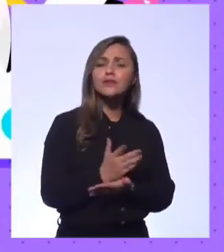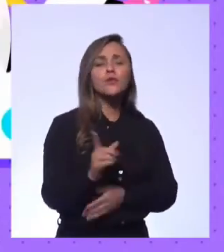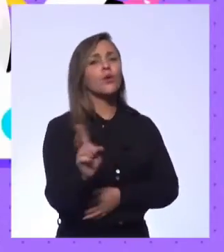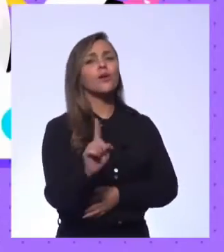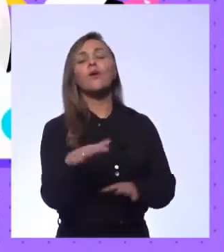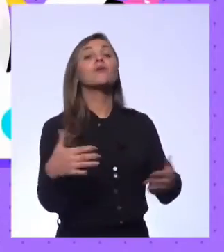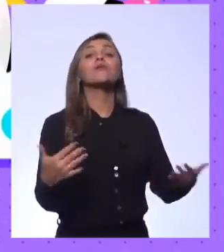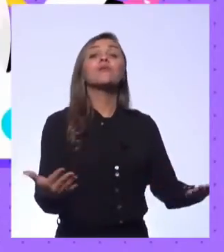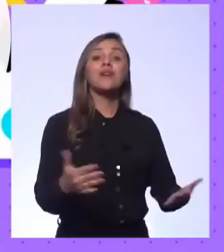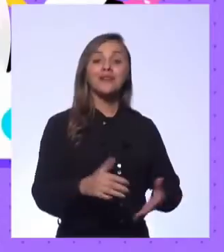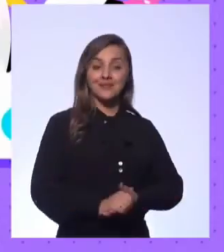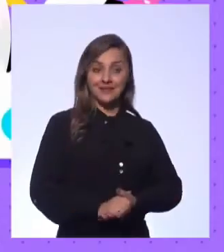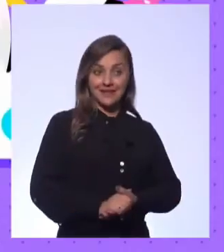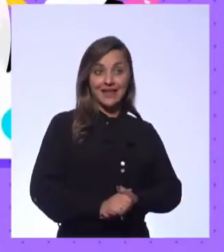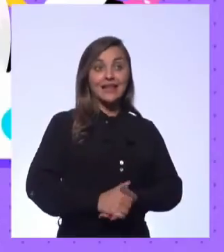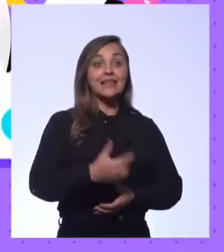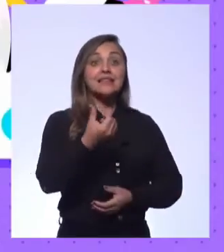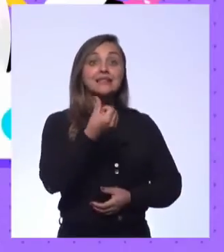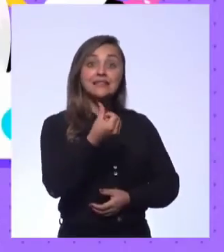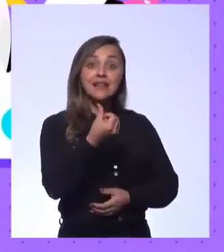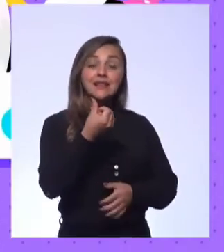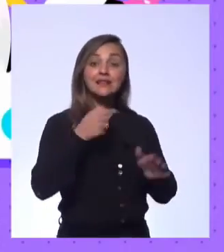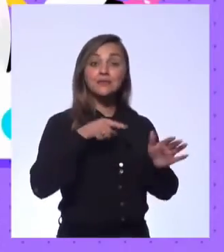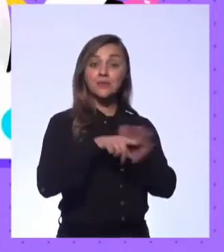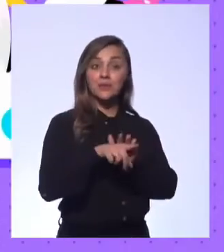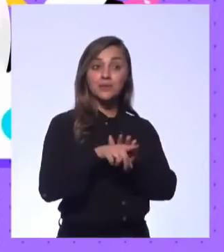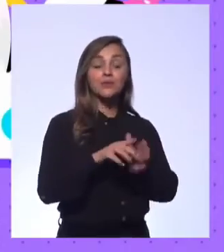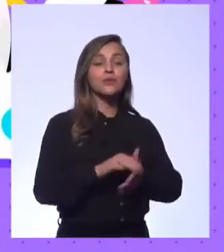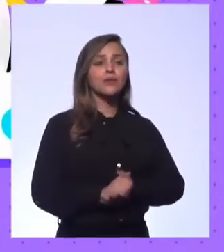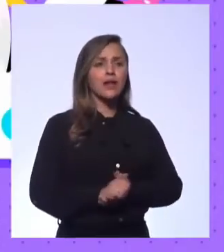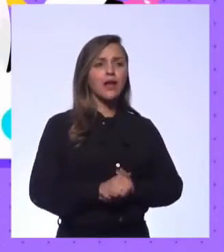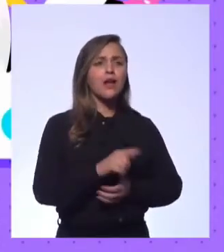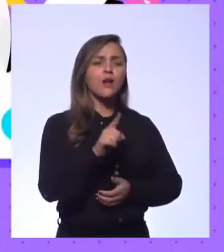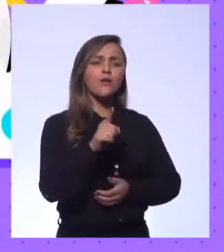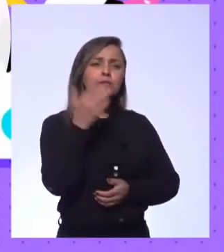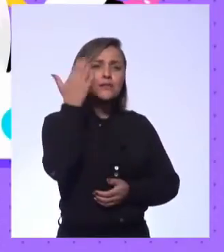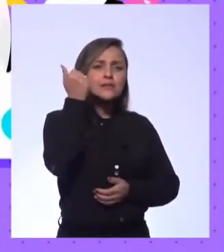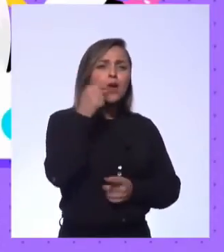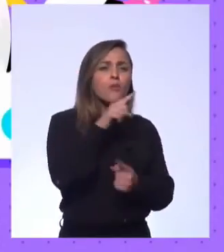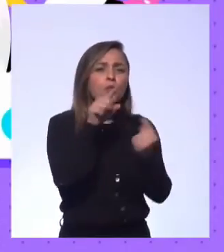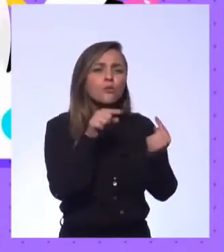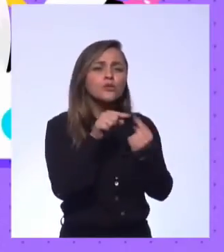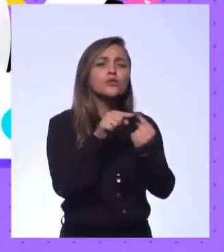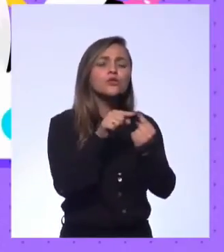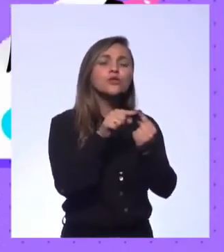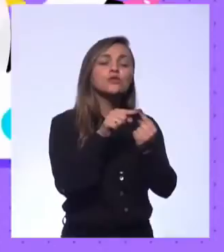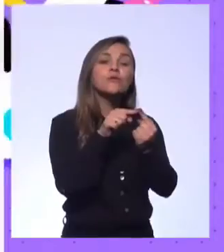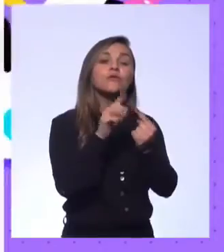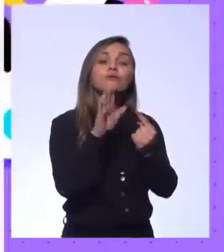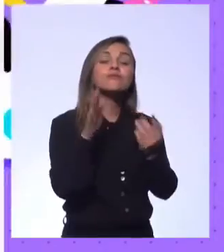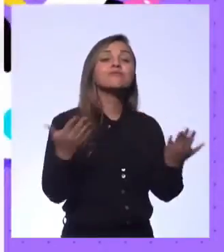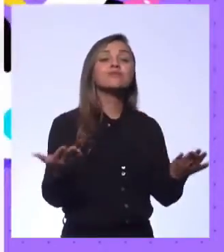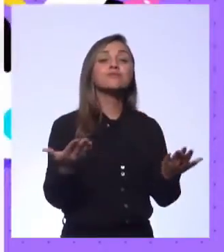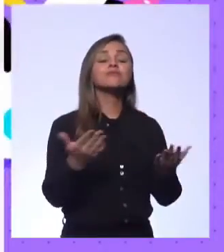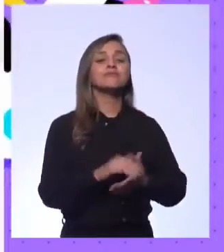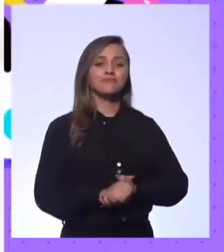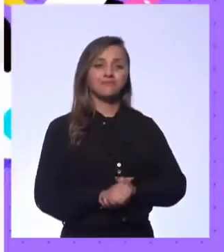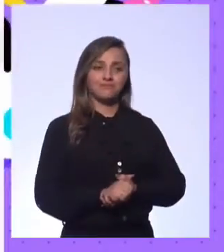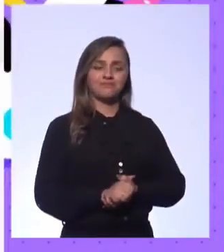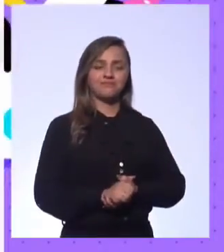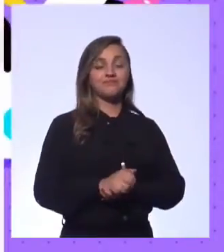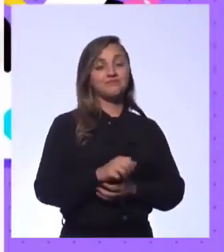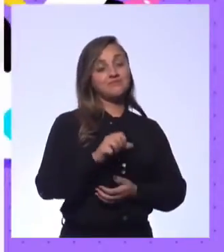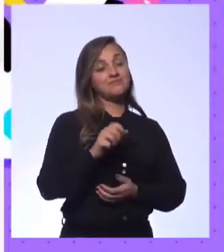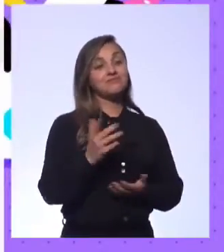não, não é comigo não. Pergunta seis, tem claro o que quer ser e aonde quer chegar? Opa, é comigo mesmo, eu sei, não, não é, não é